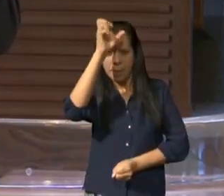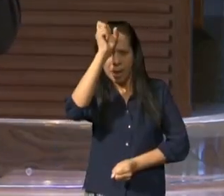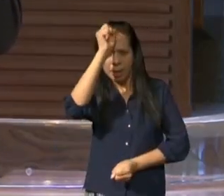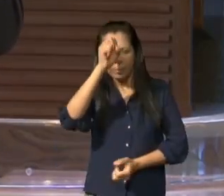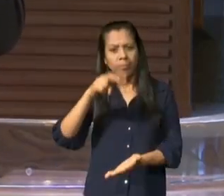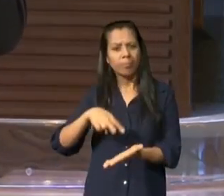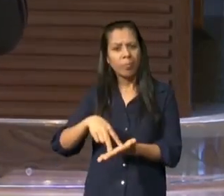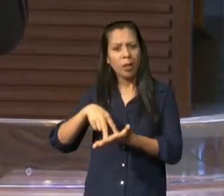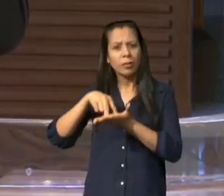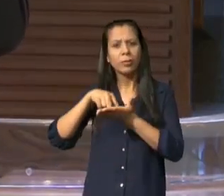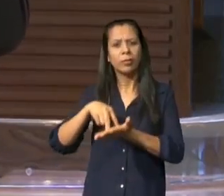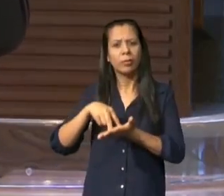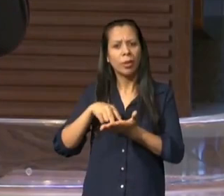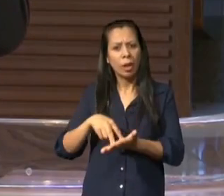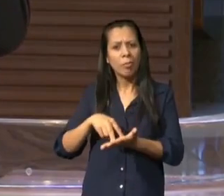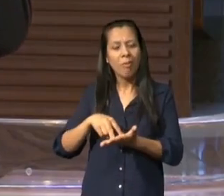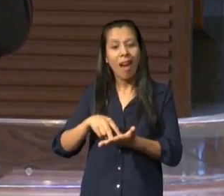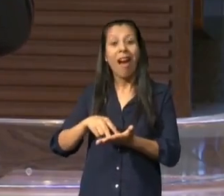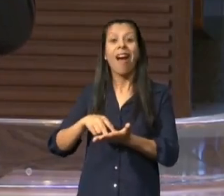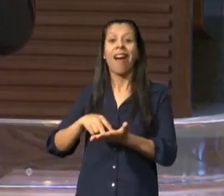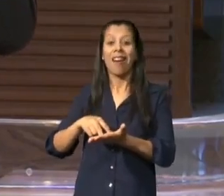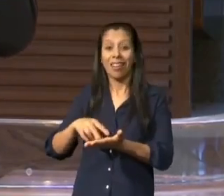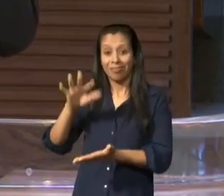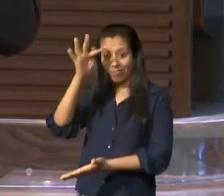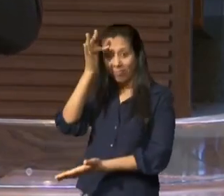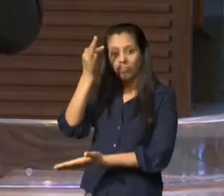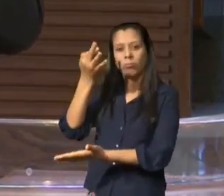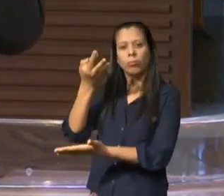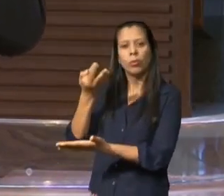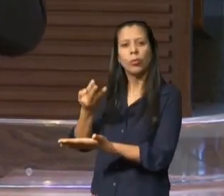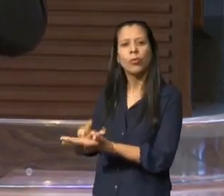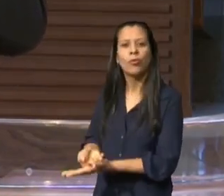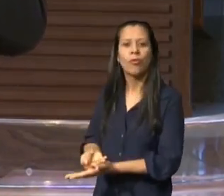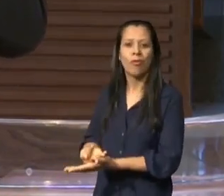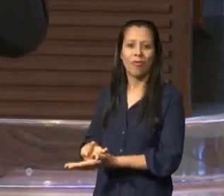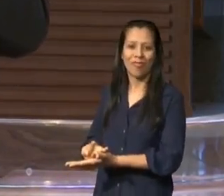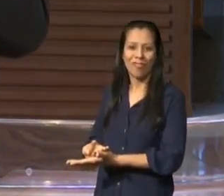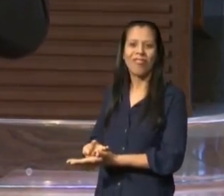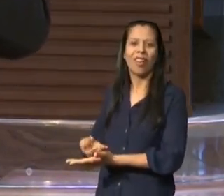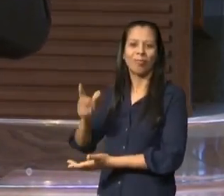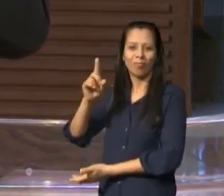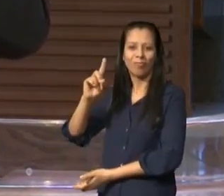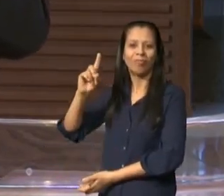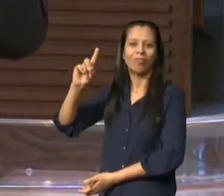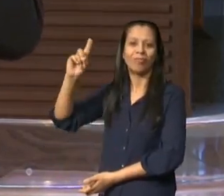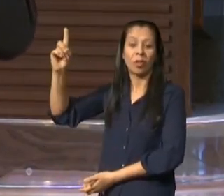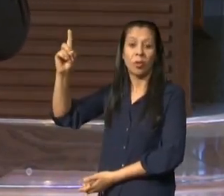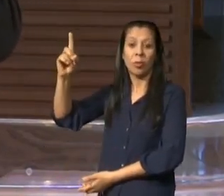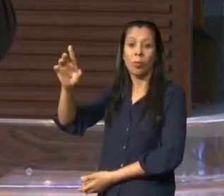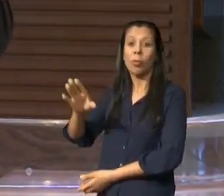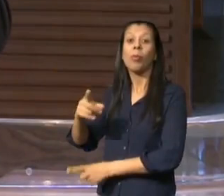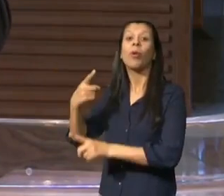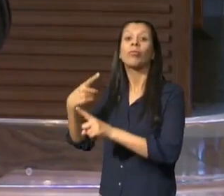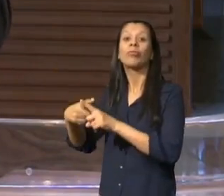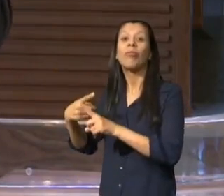por isso que aquelas pessoas foram batizadas no ensinamento de Deus através de Moisés